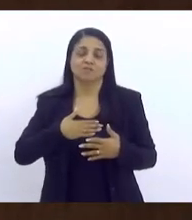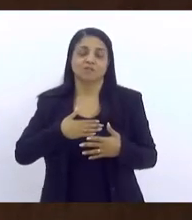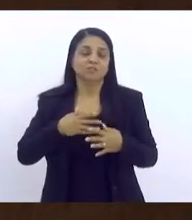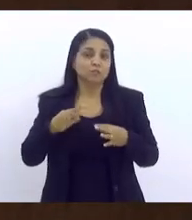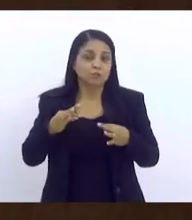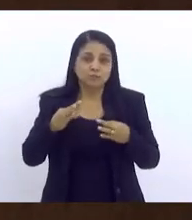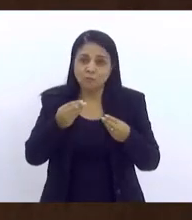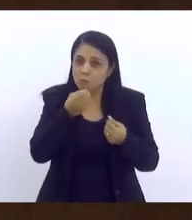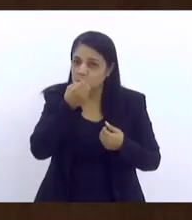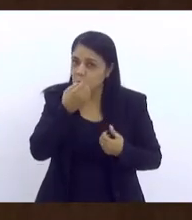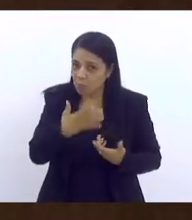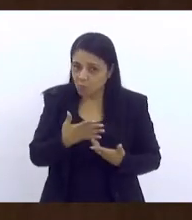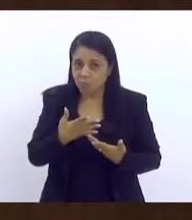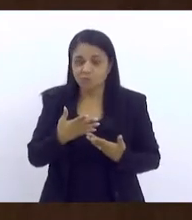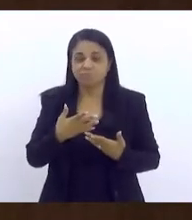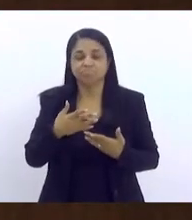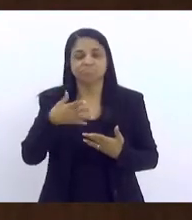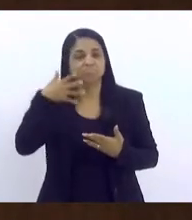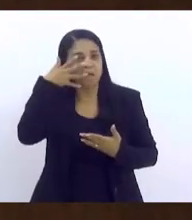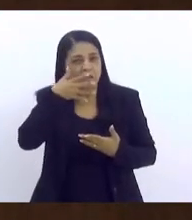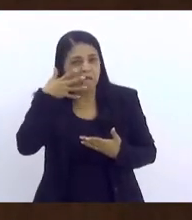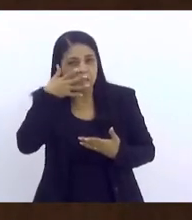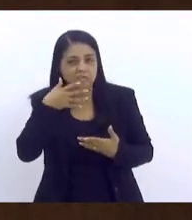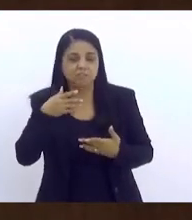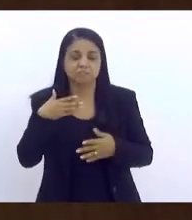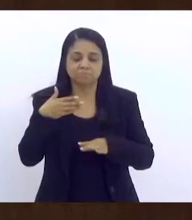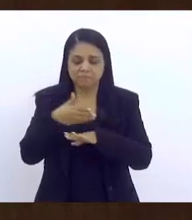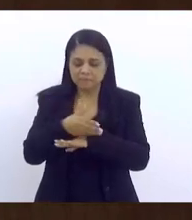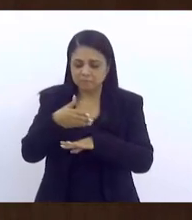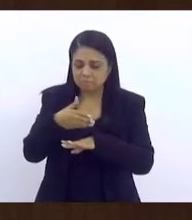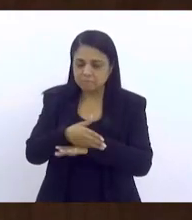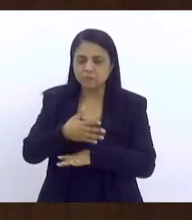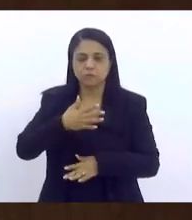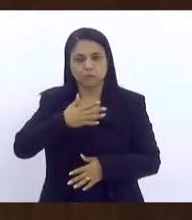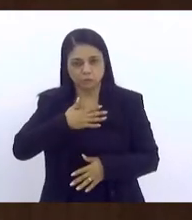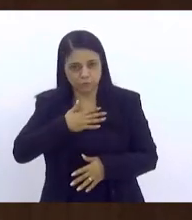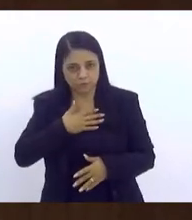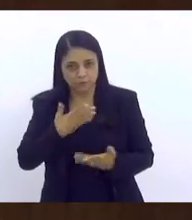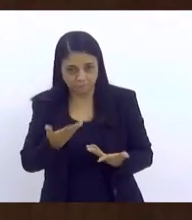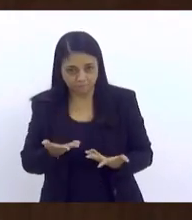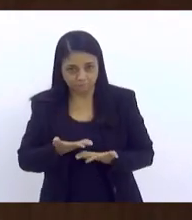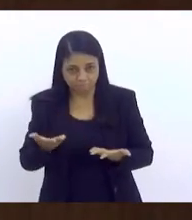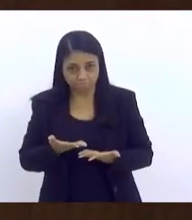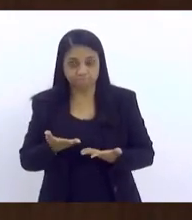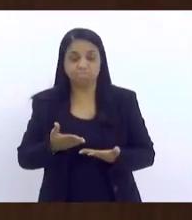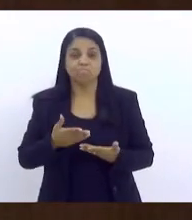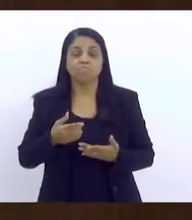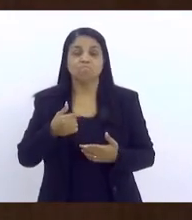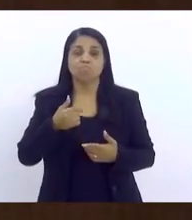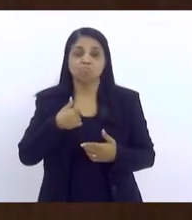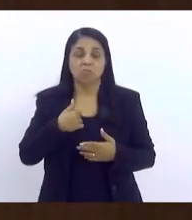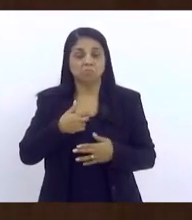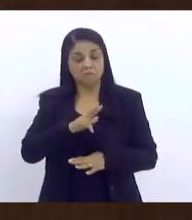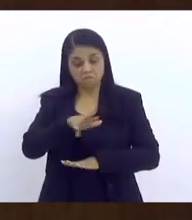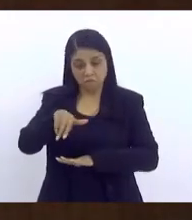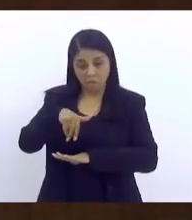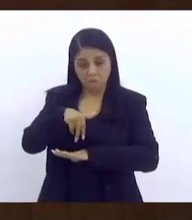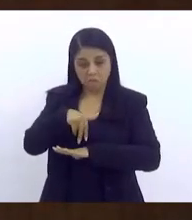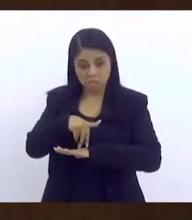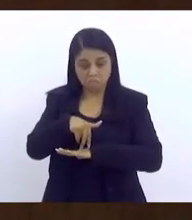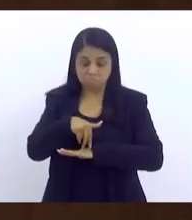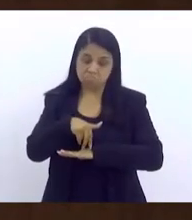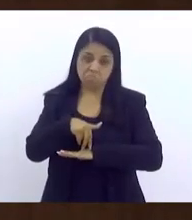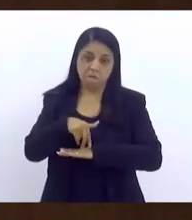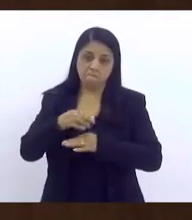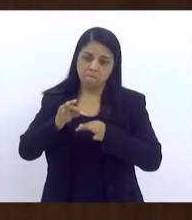que tudo foi legal. Estou gostando muito de estar aqui participando. Mas é o seguinte, eu poderia ficar aqui me prolongando, mas não vai